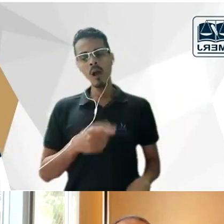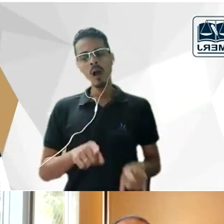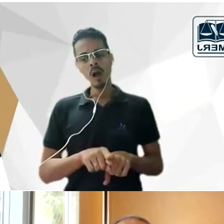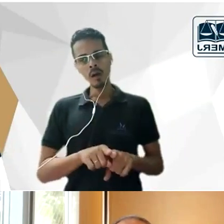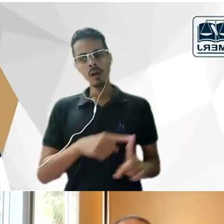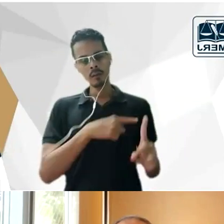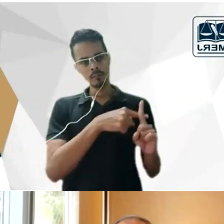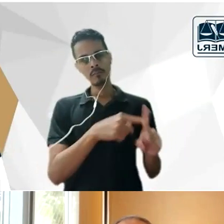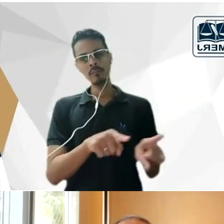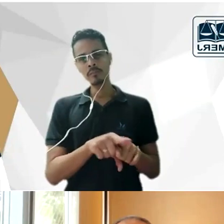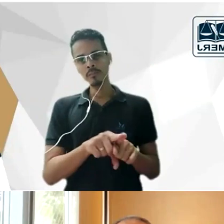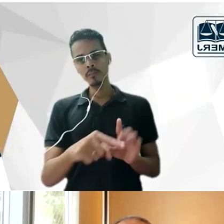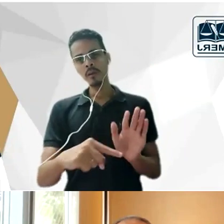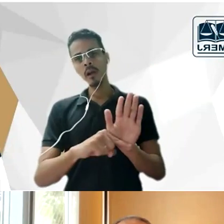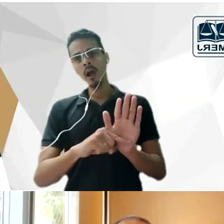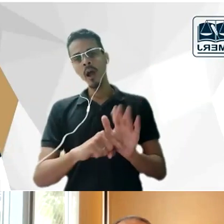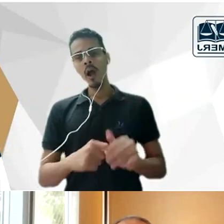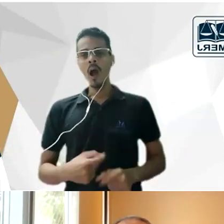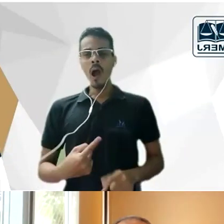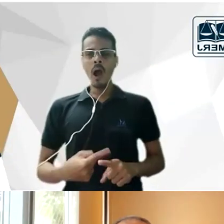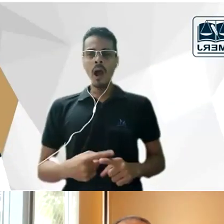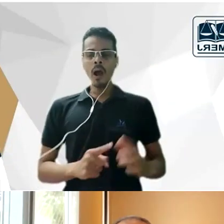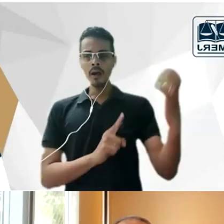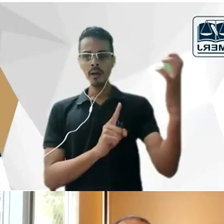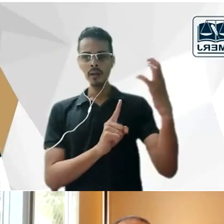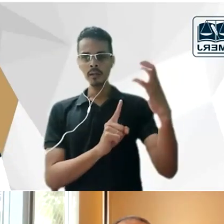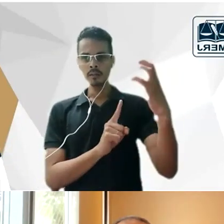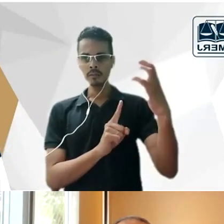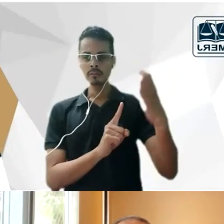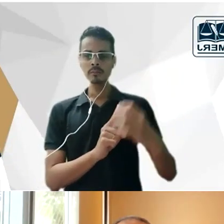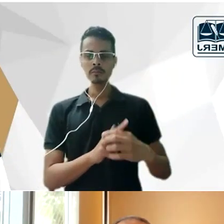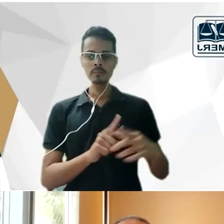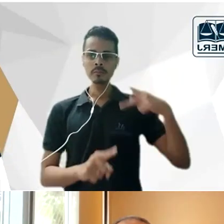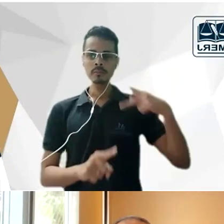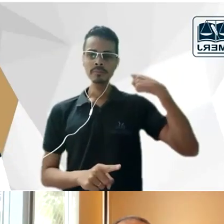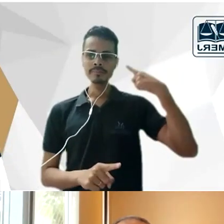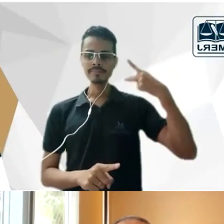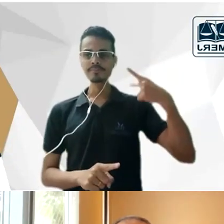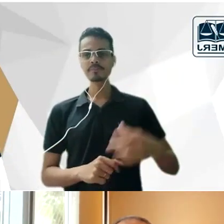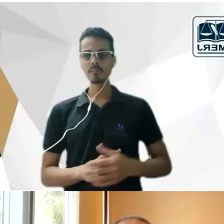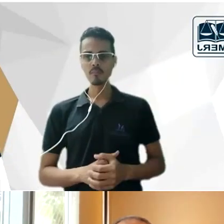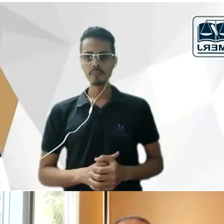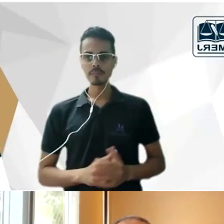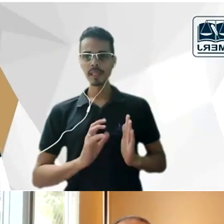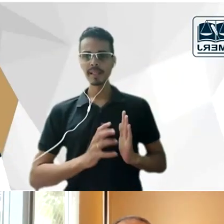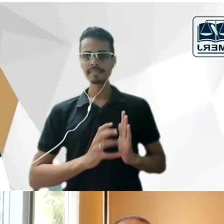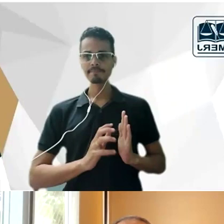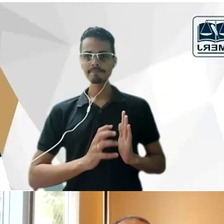porque também tem uma influência muito forte da sua visão que é uma visão também político partidária ele tenta dar uma